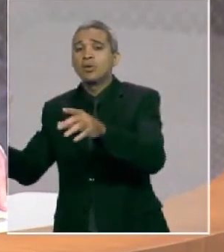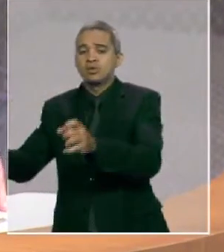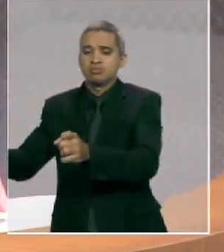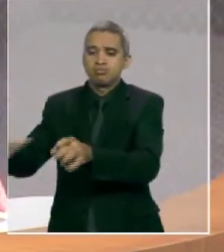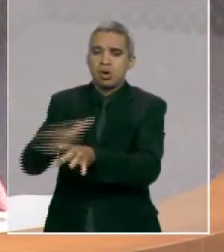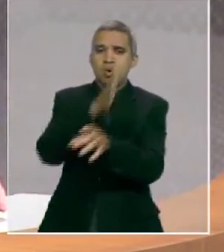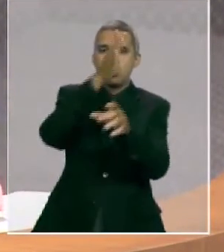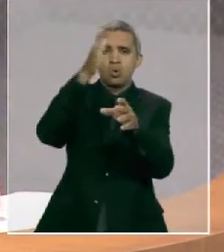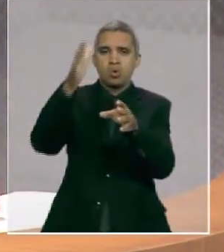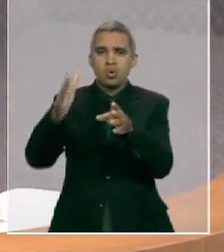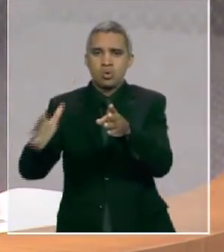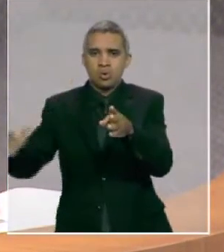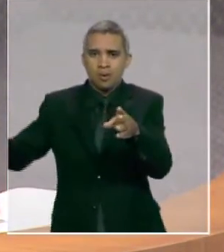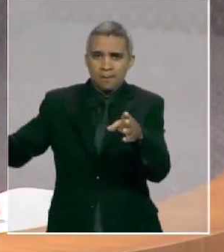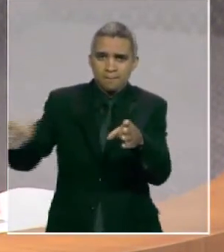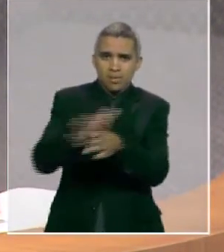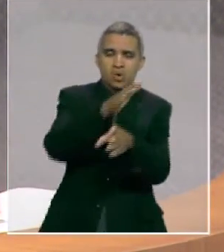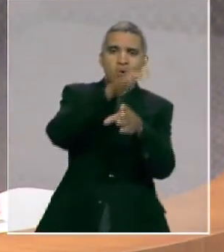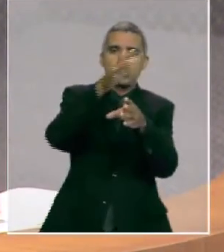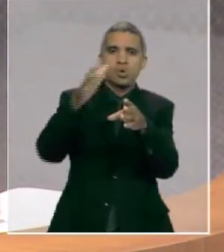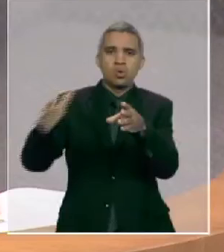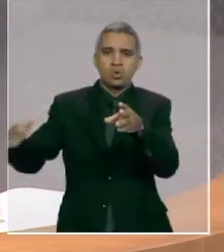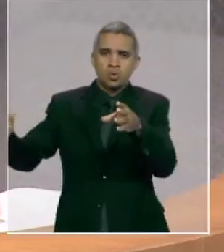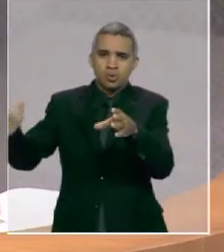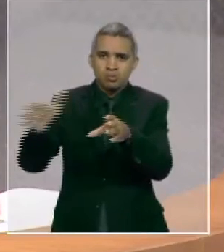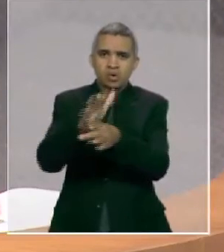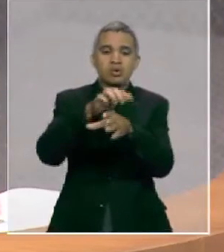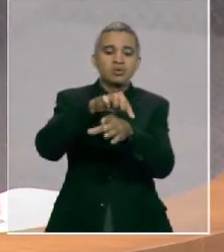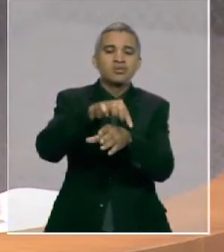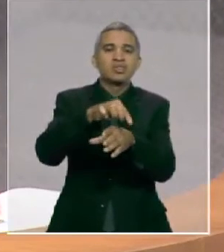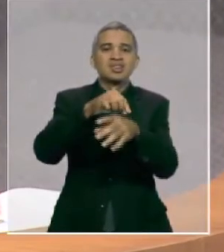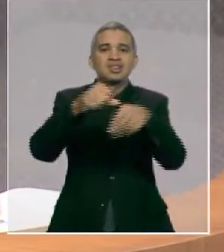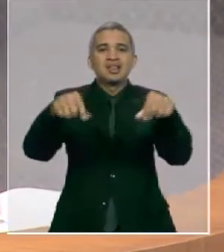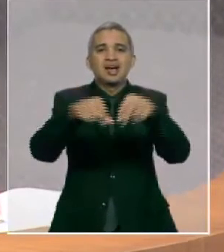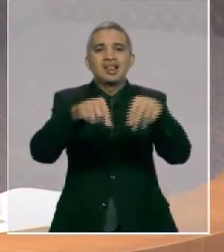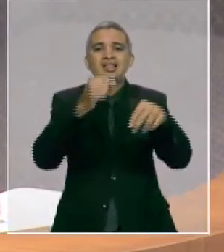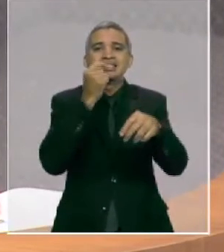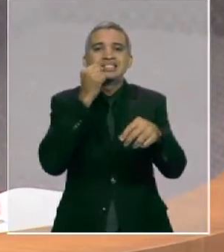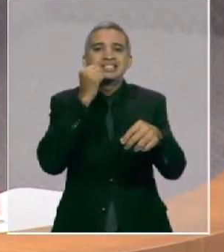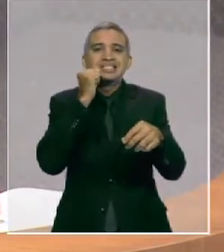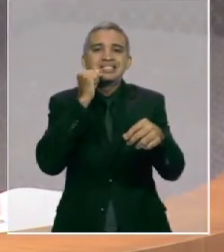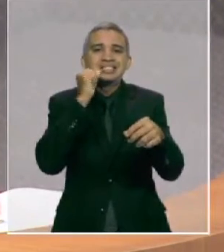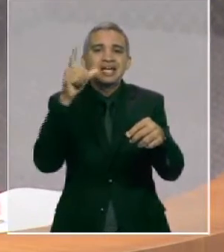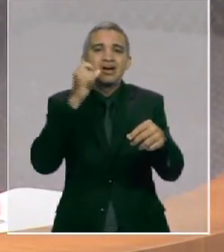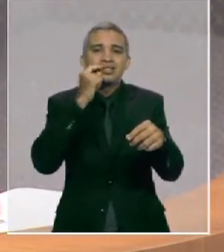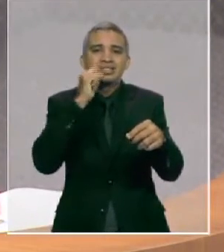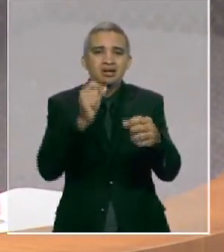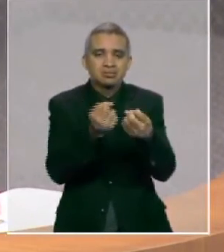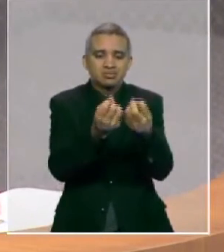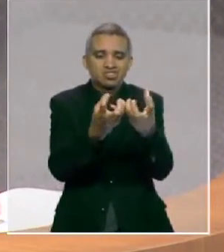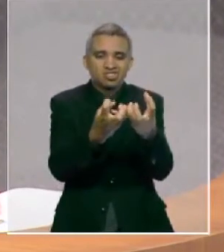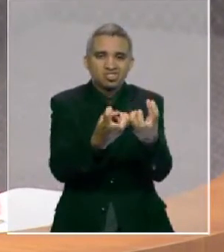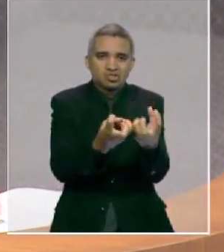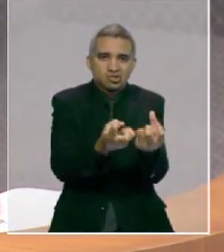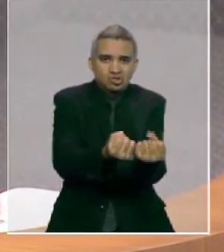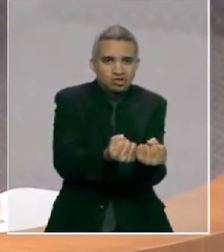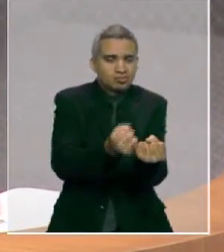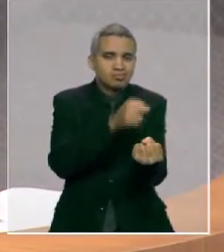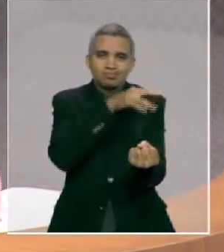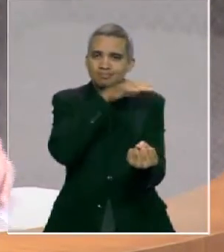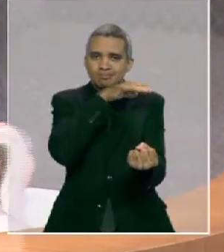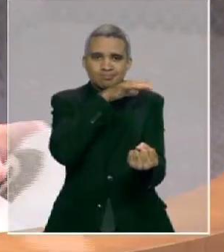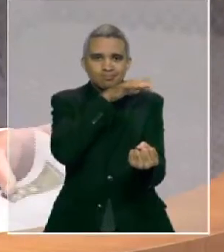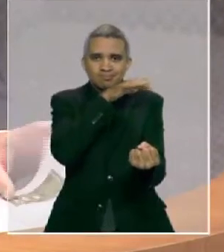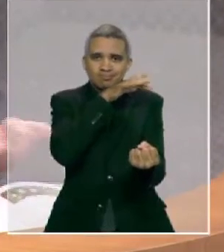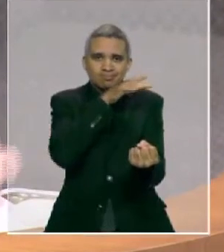no solo do sal que devasta toda a... e não serve para nada naquela região, para